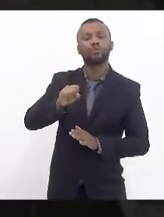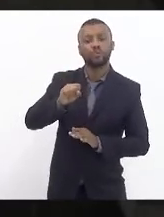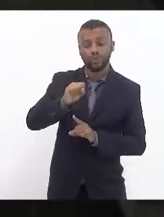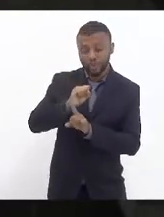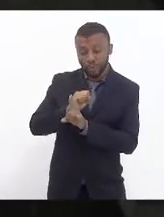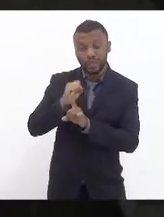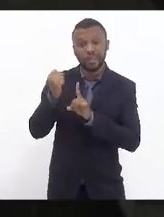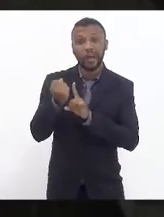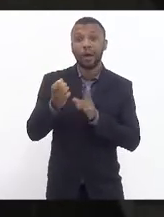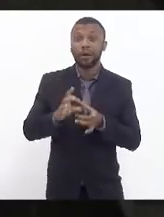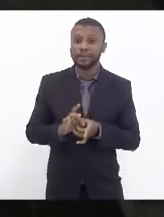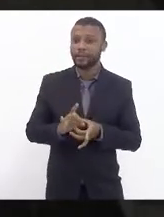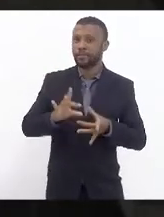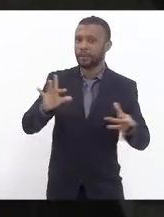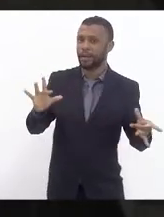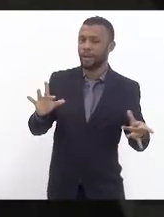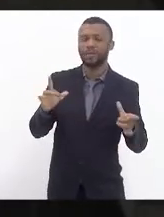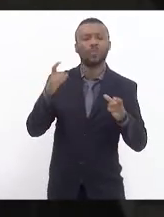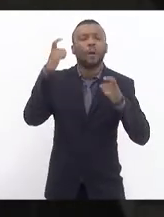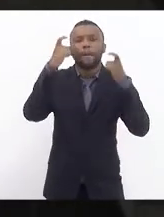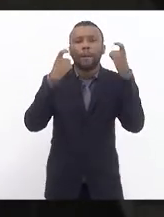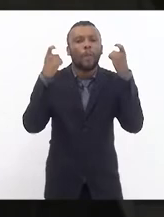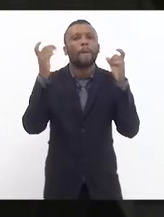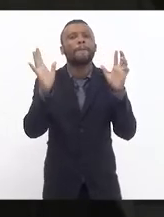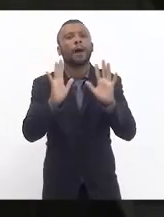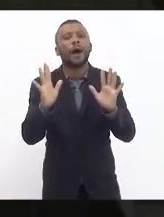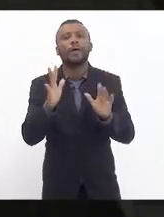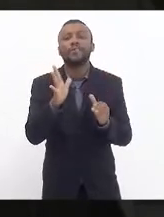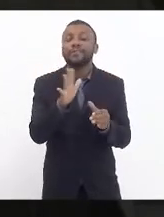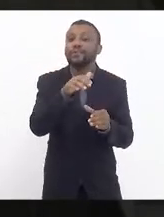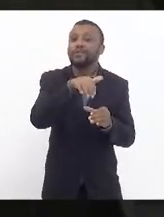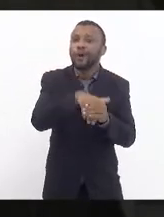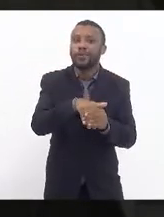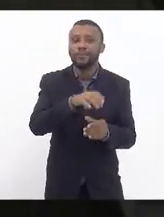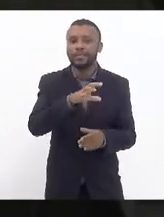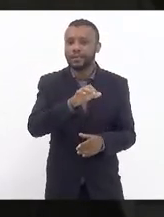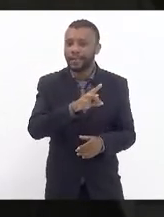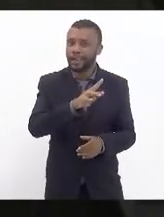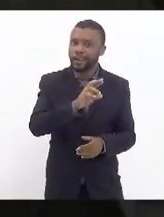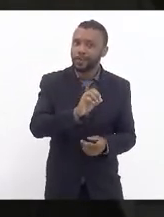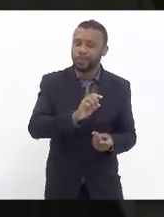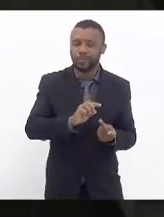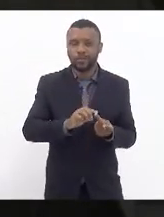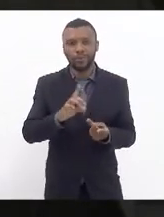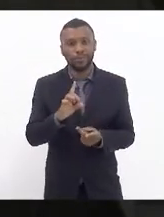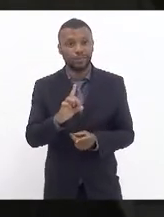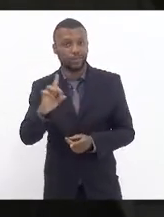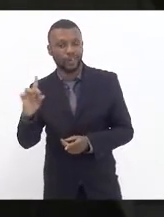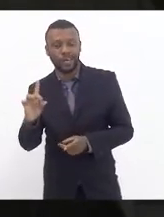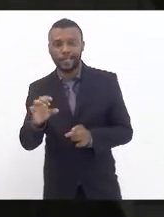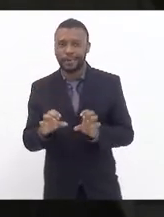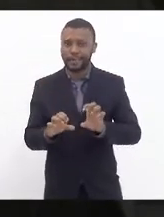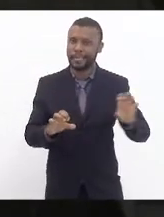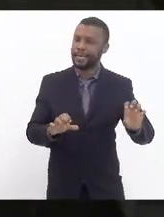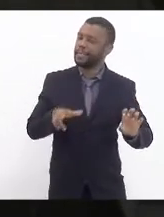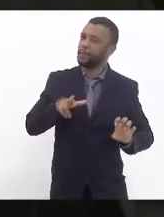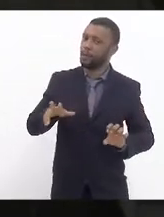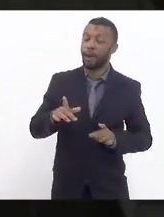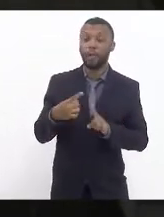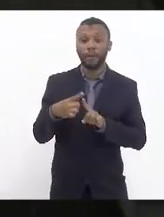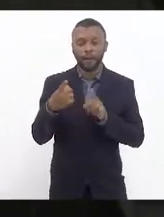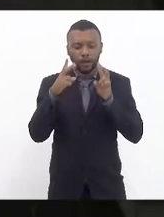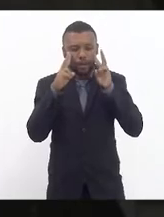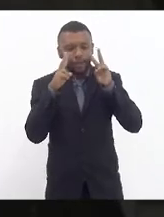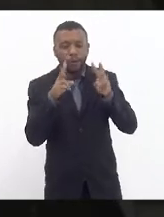Eu não estou preocupado com esses rótulos de centro, direita ou esquerda, porque quando eu vejo hoje,